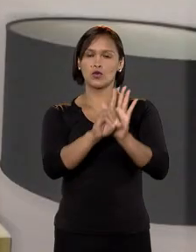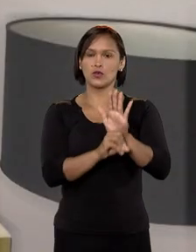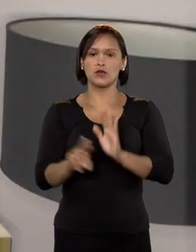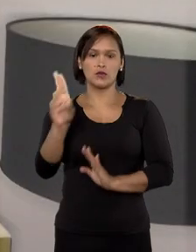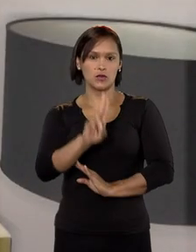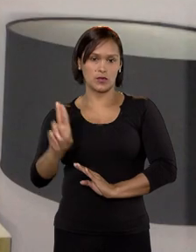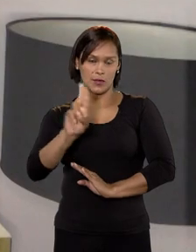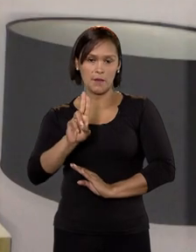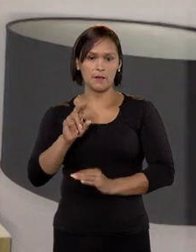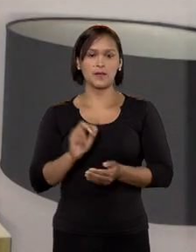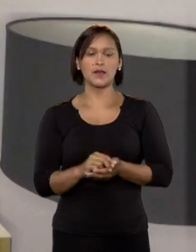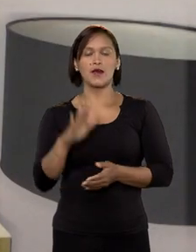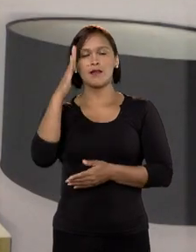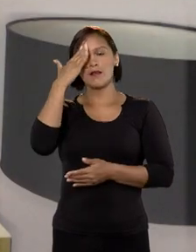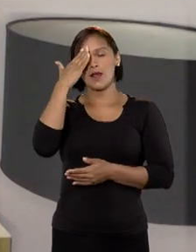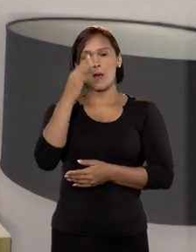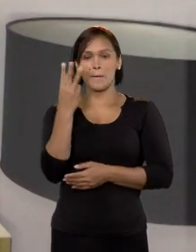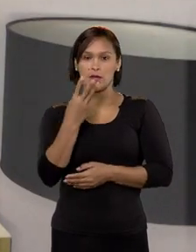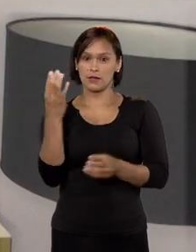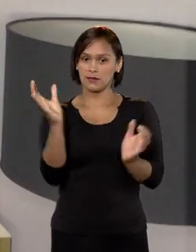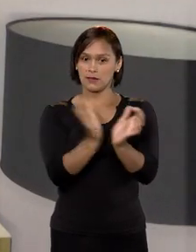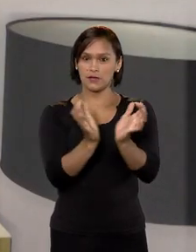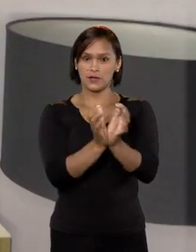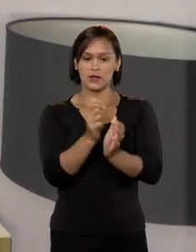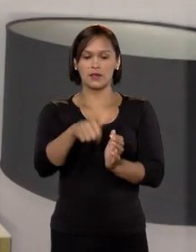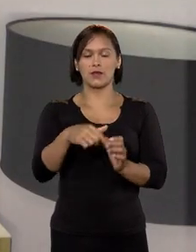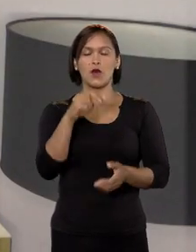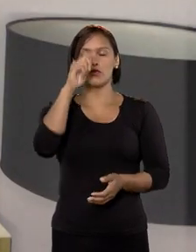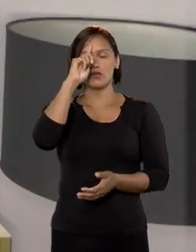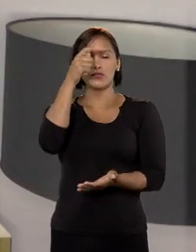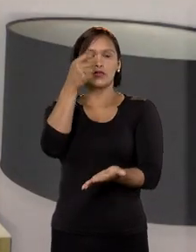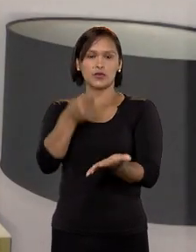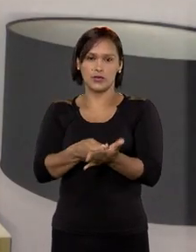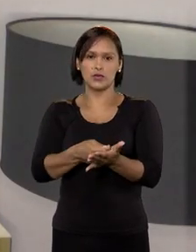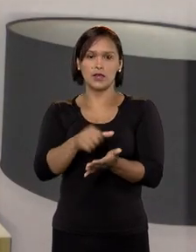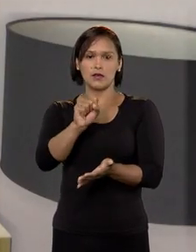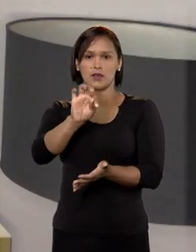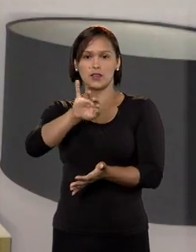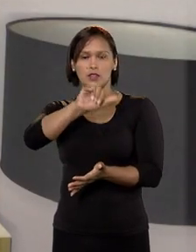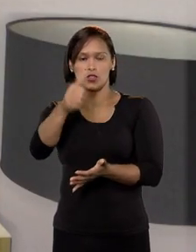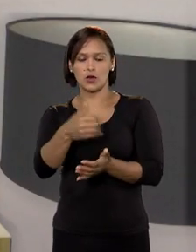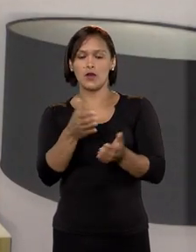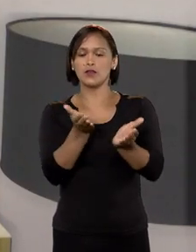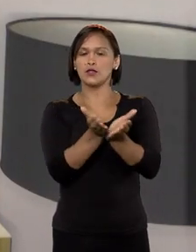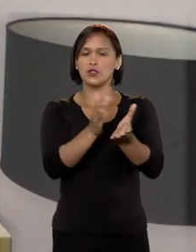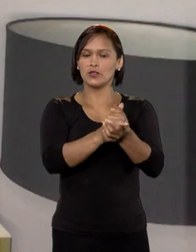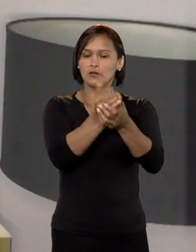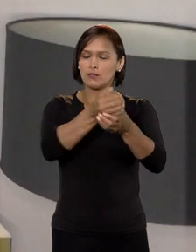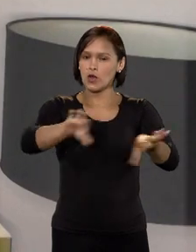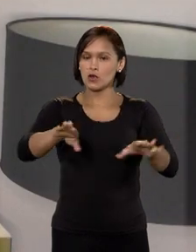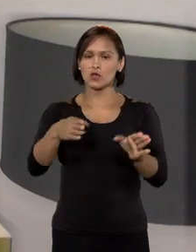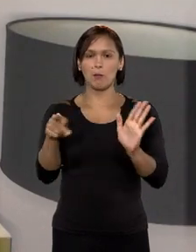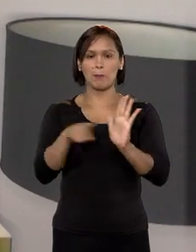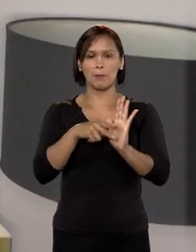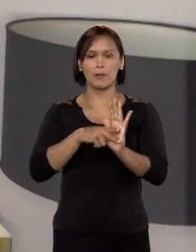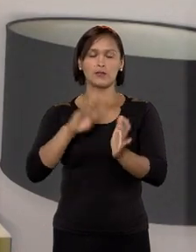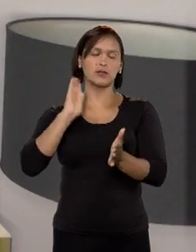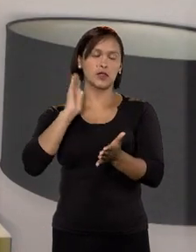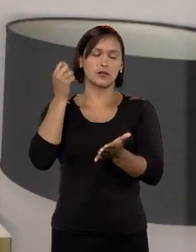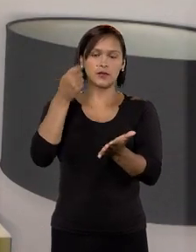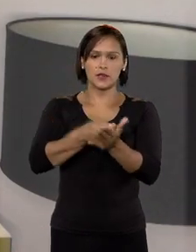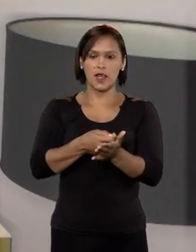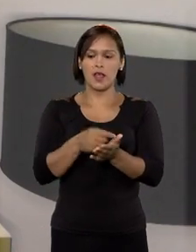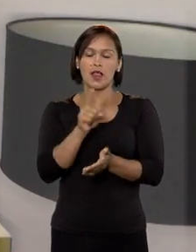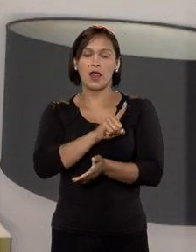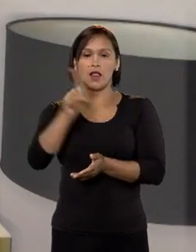Esse entendimento foi firmado pela terceira turma do STJ ao julgar recurso envolvendo um divórcio litigioso. O caso teve